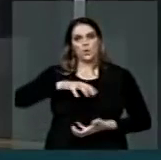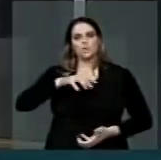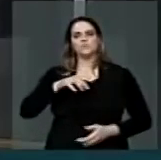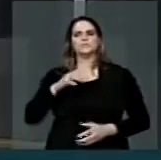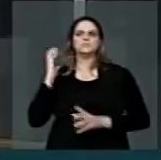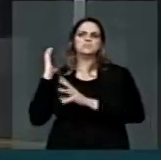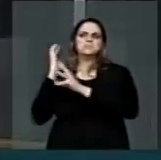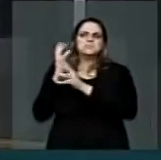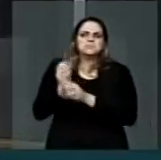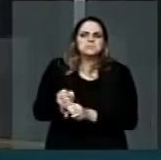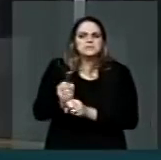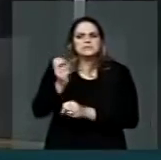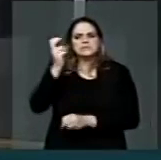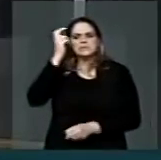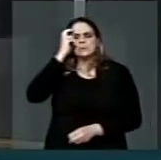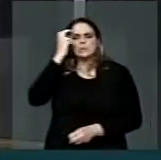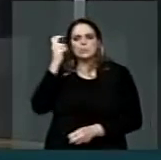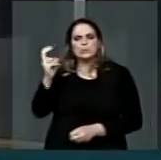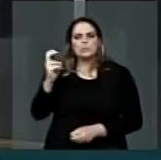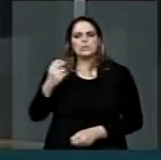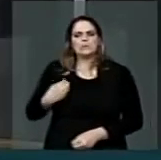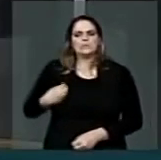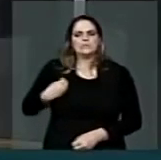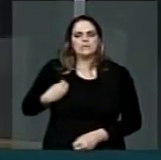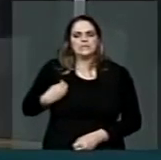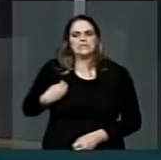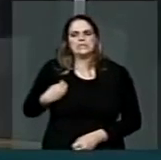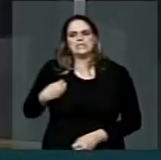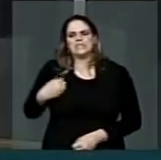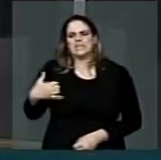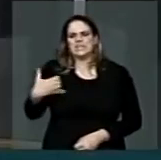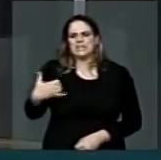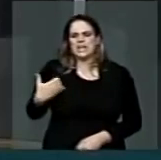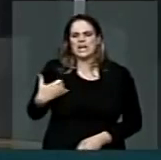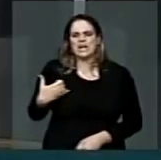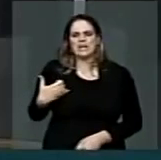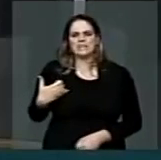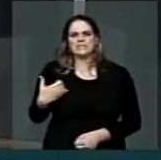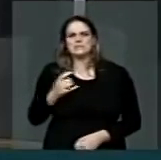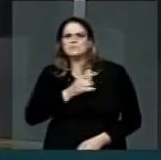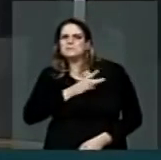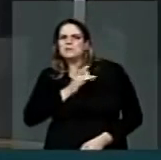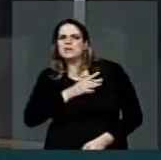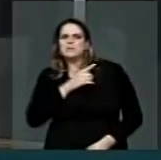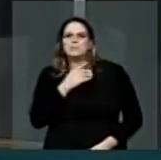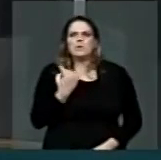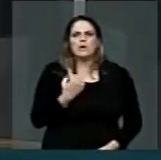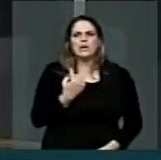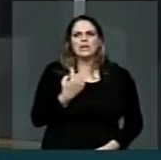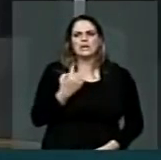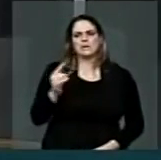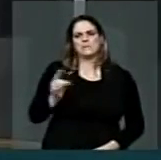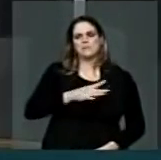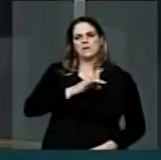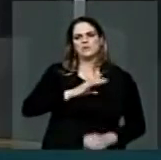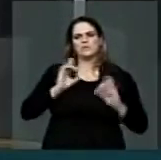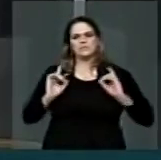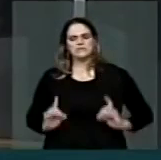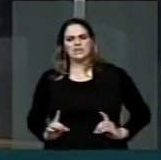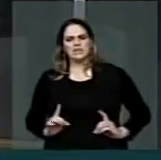sociocultural sobre o avanço da idade, onde sentimentos como medo da morte, inutilidade, solidão,